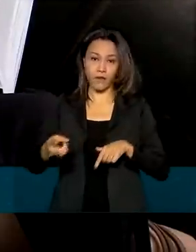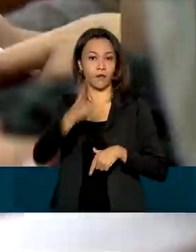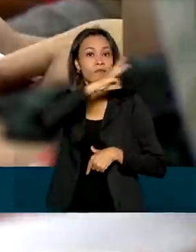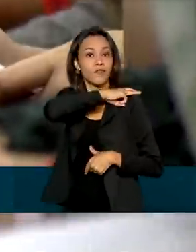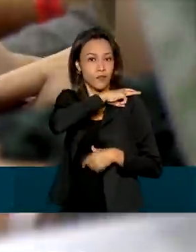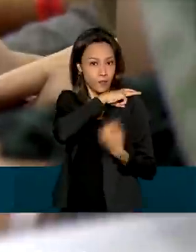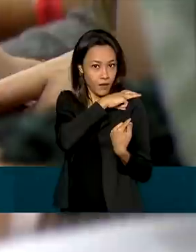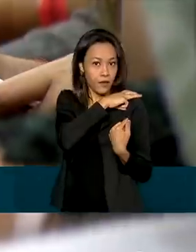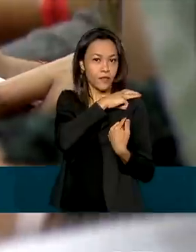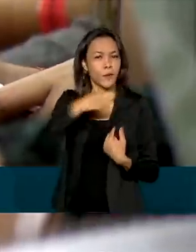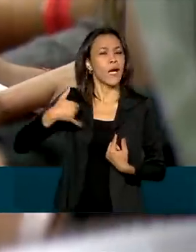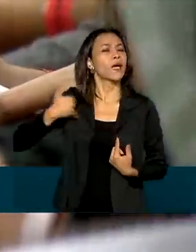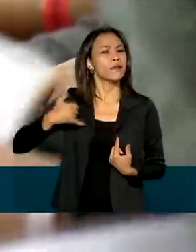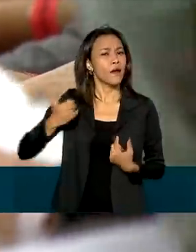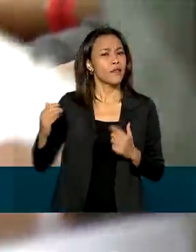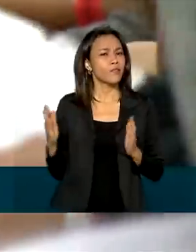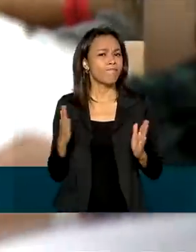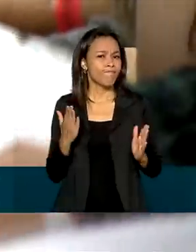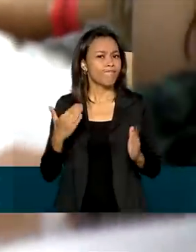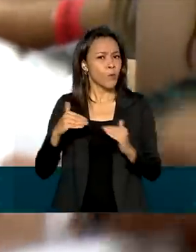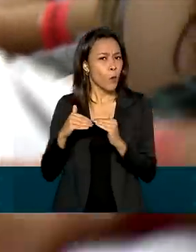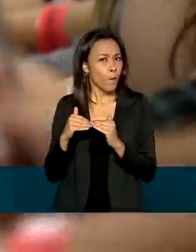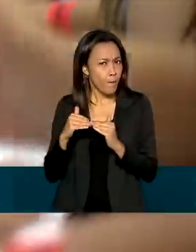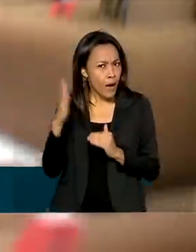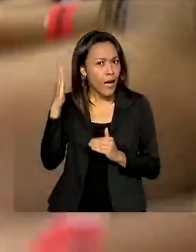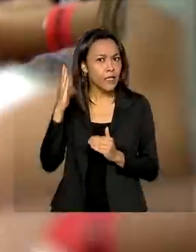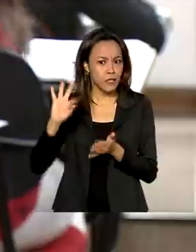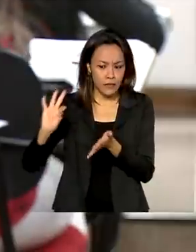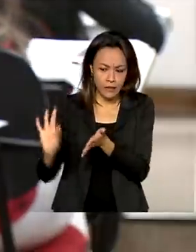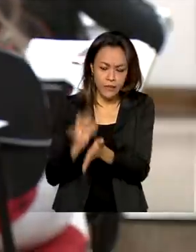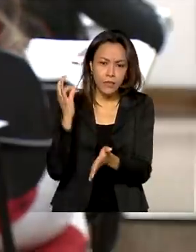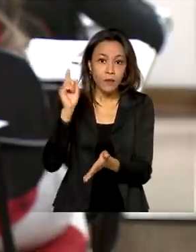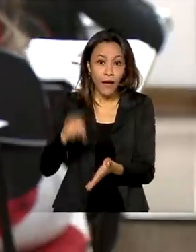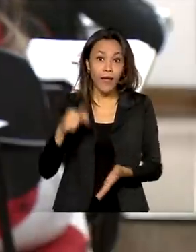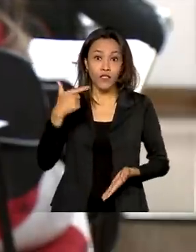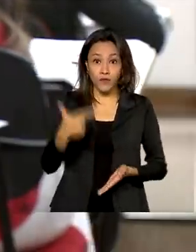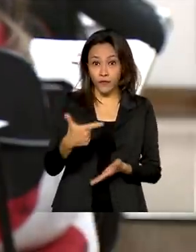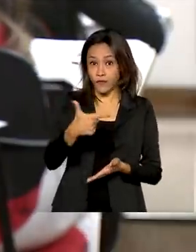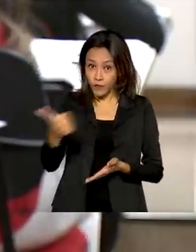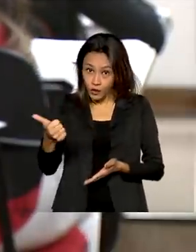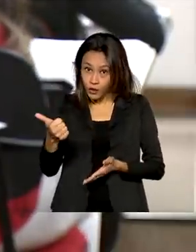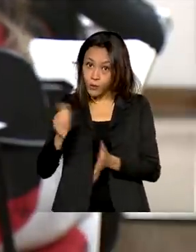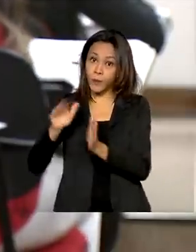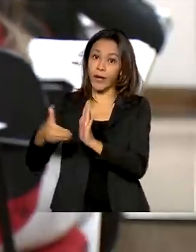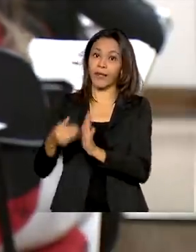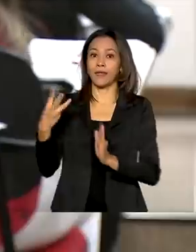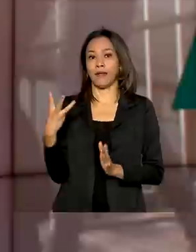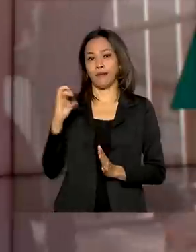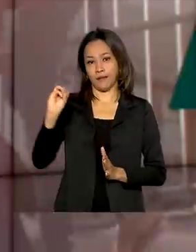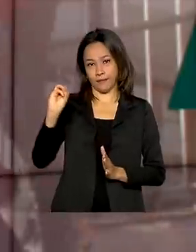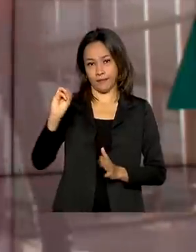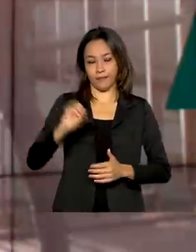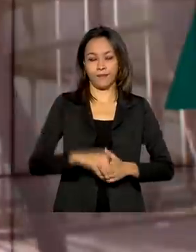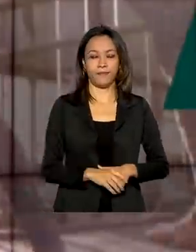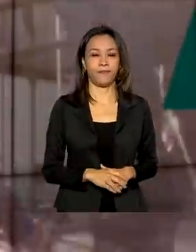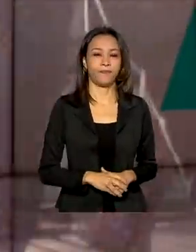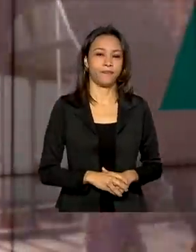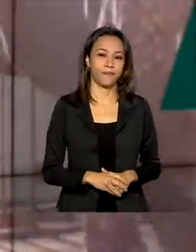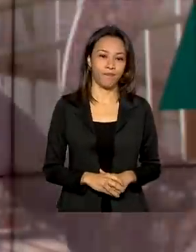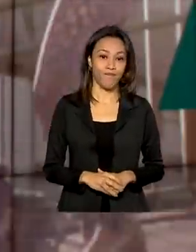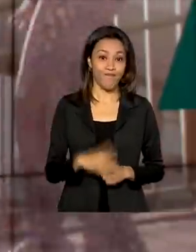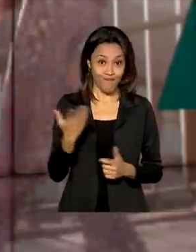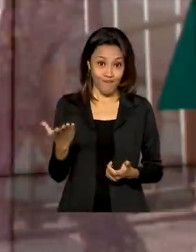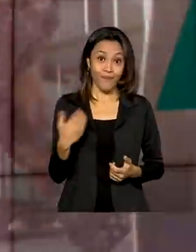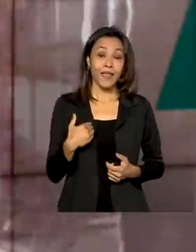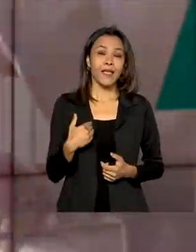médio. A faixa etária, com o maior número de inscritos, é de 21 a 30 anos. E